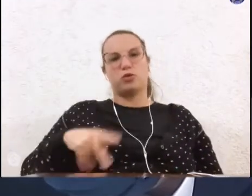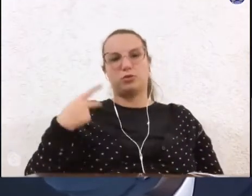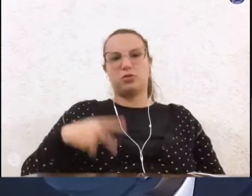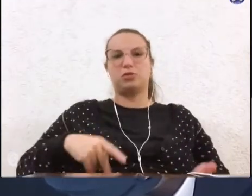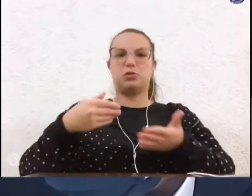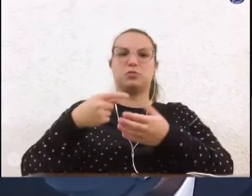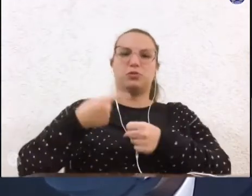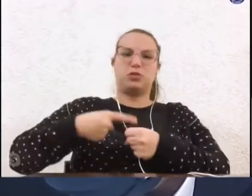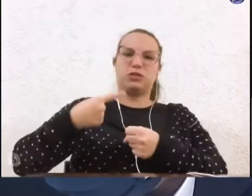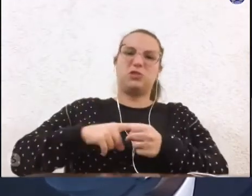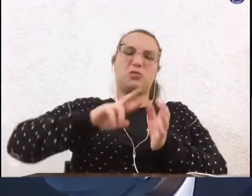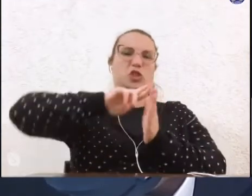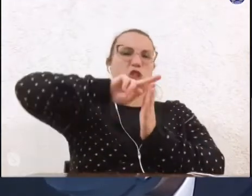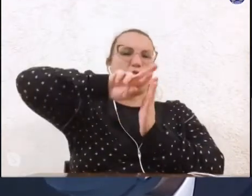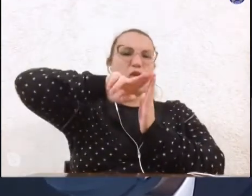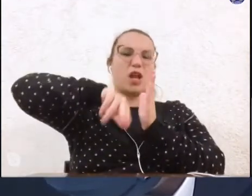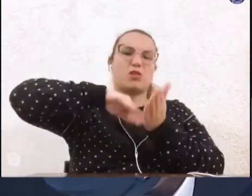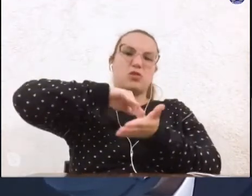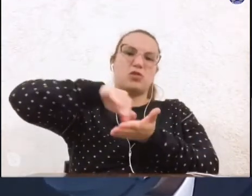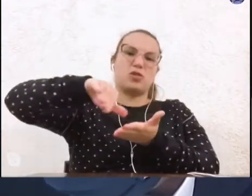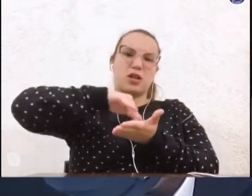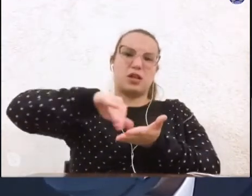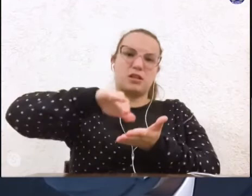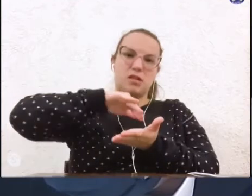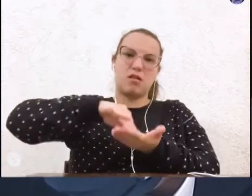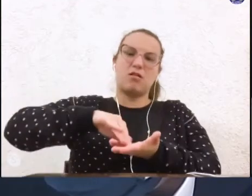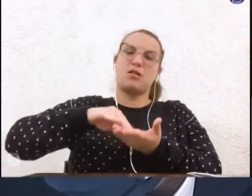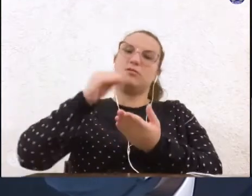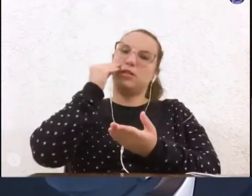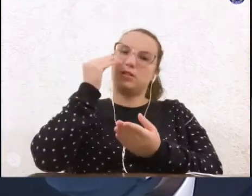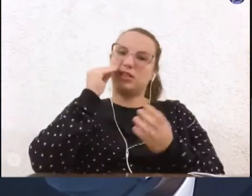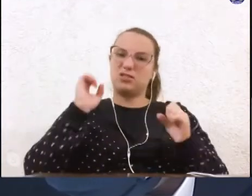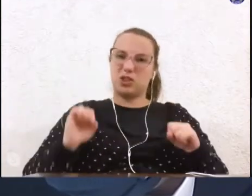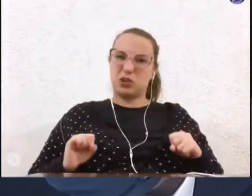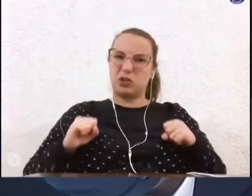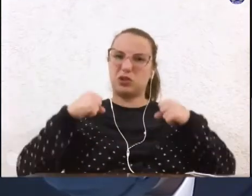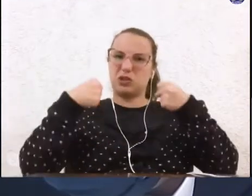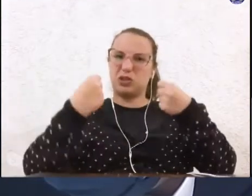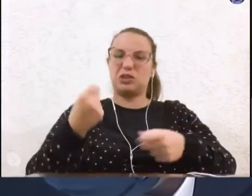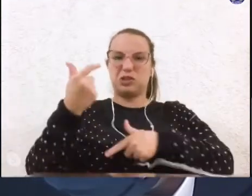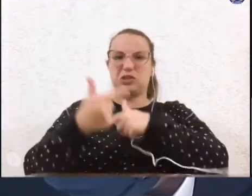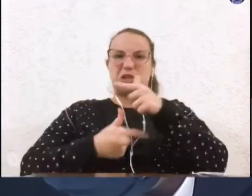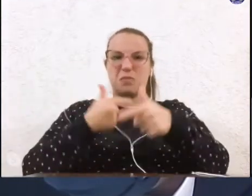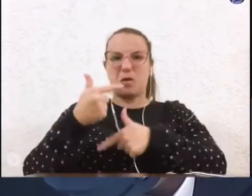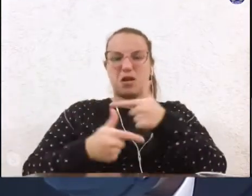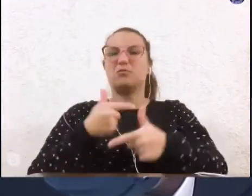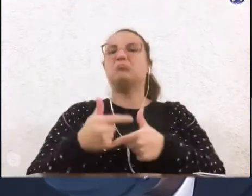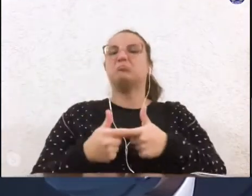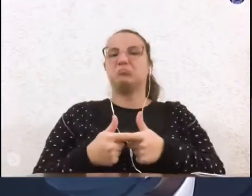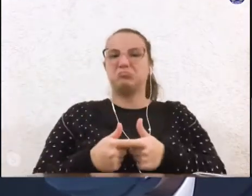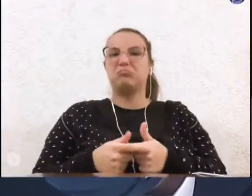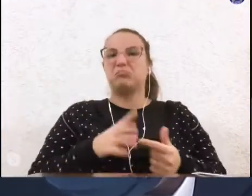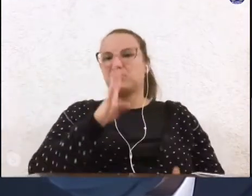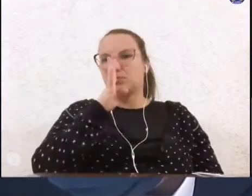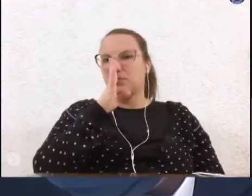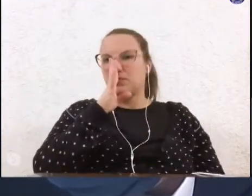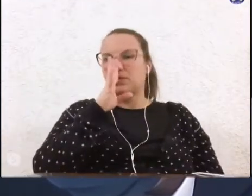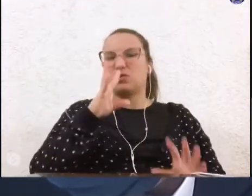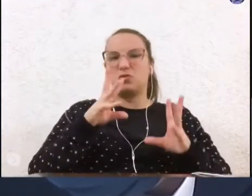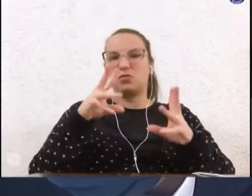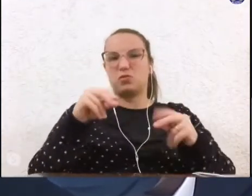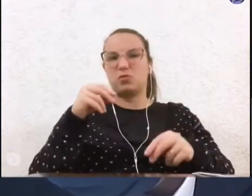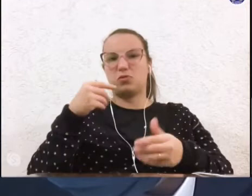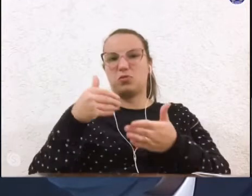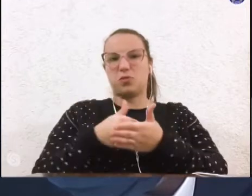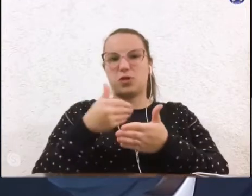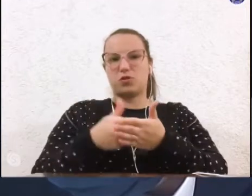secretários tem dividido isso com vossa senhoria também presidente todas as medidas que tem tomado na cidade o senhor